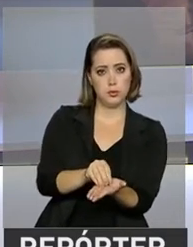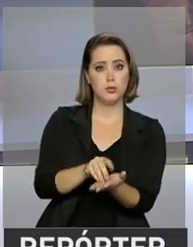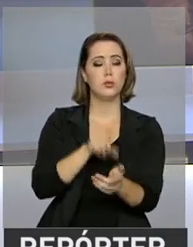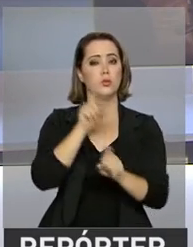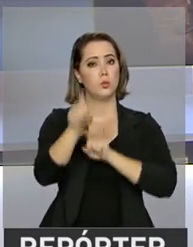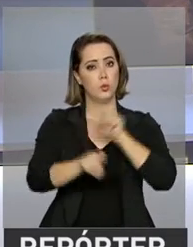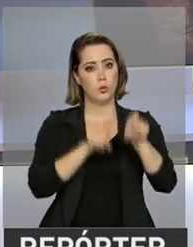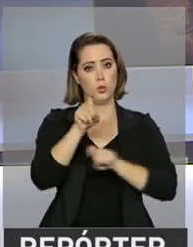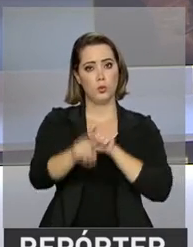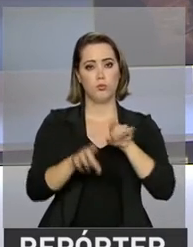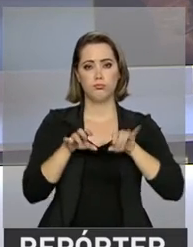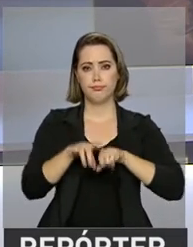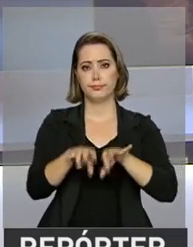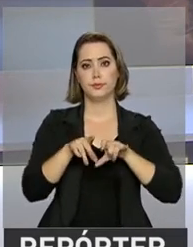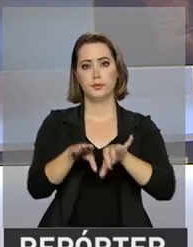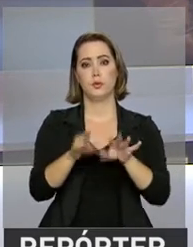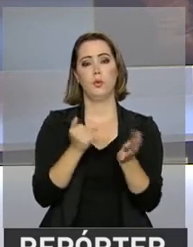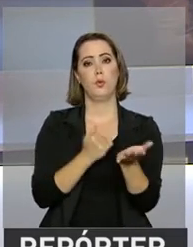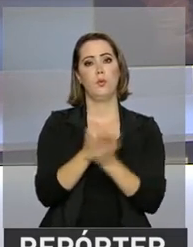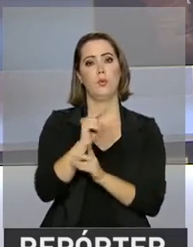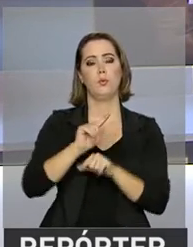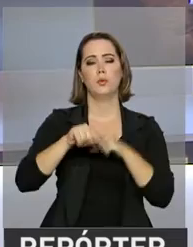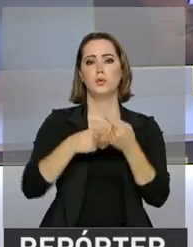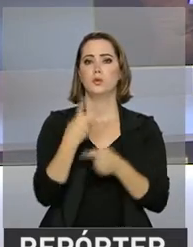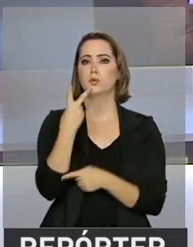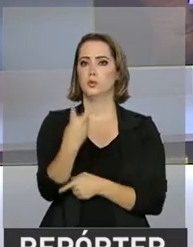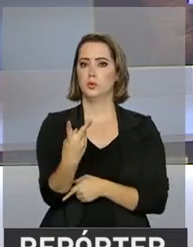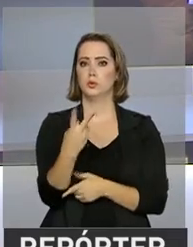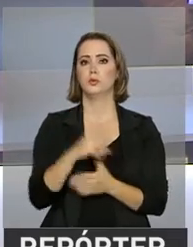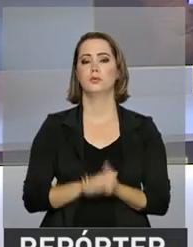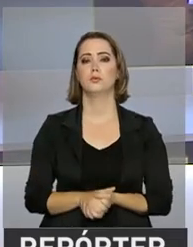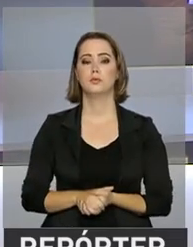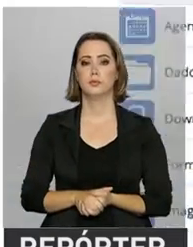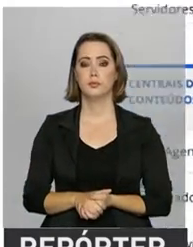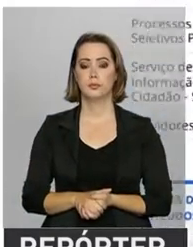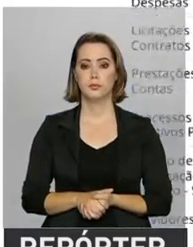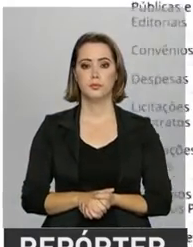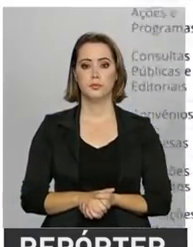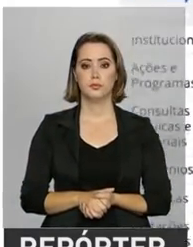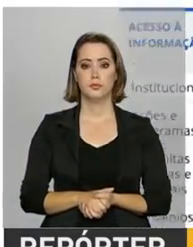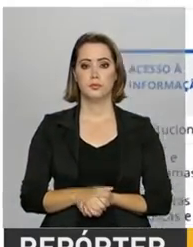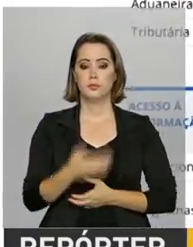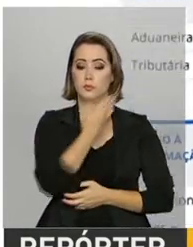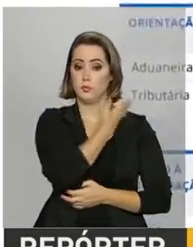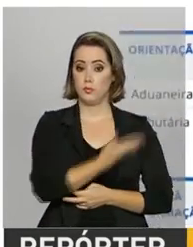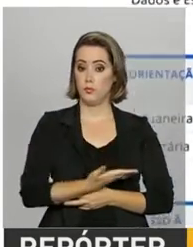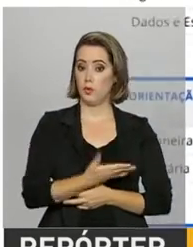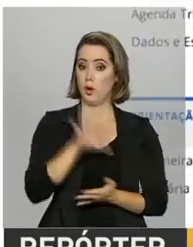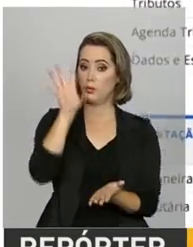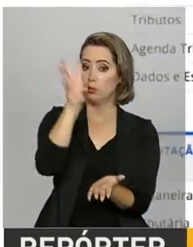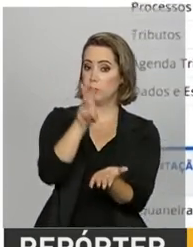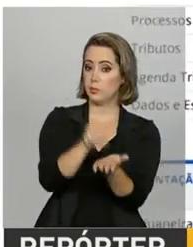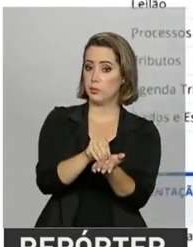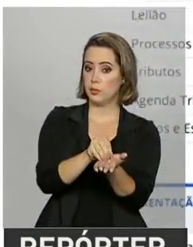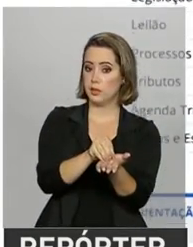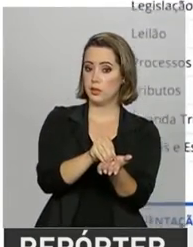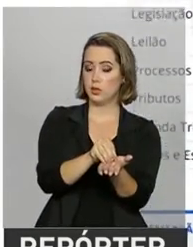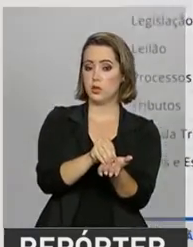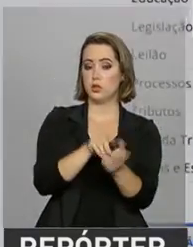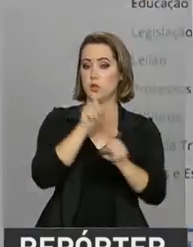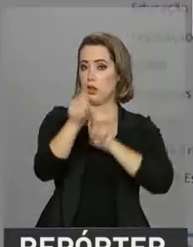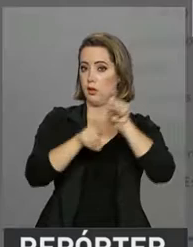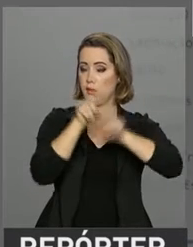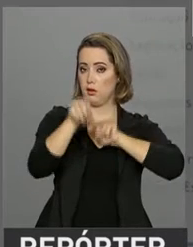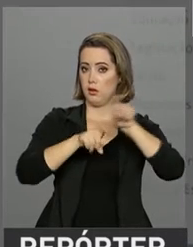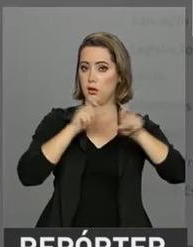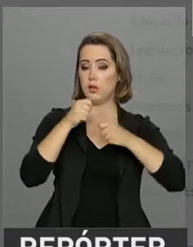documento. O envio começa a ser feito no próximo dia 2. Para baixar o programa, o contribuinte deve